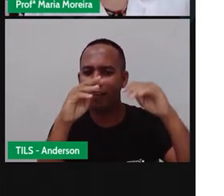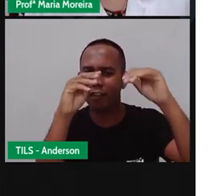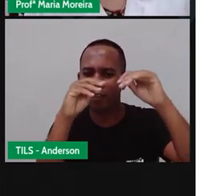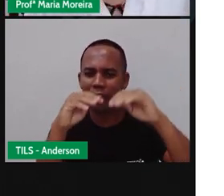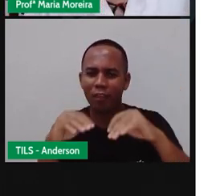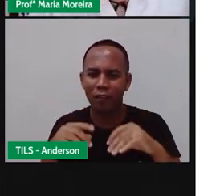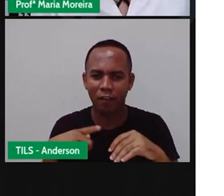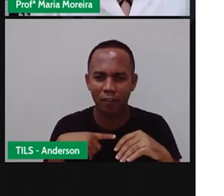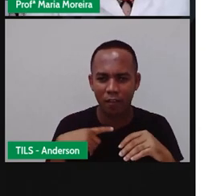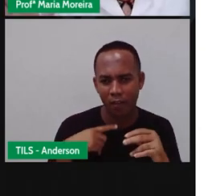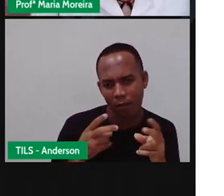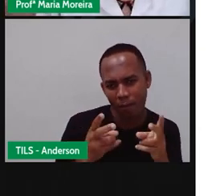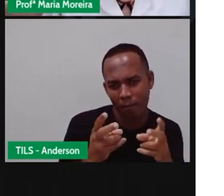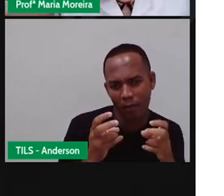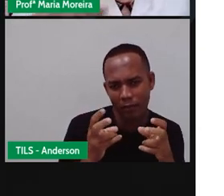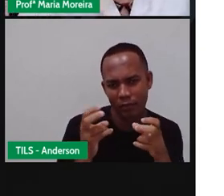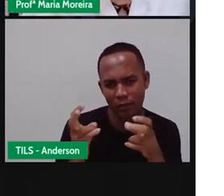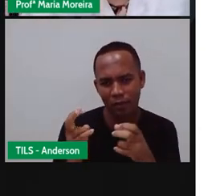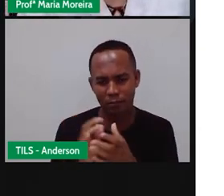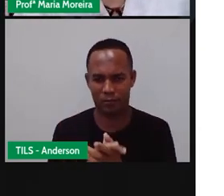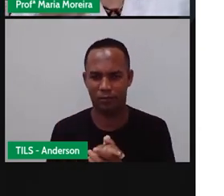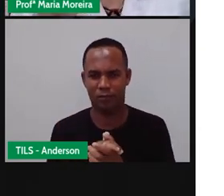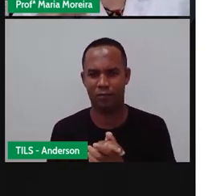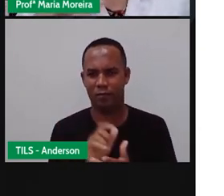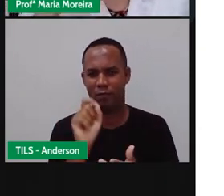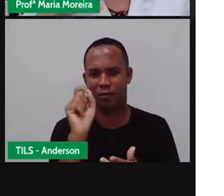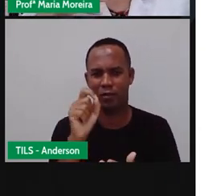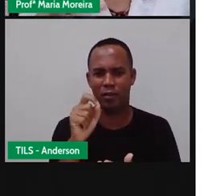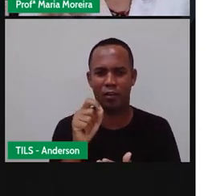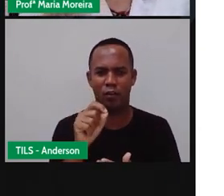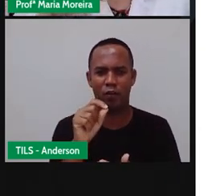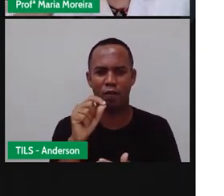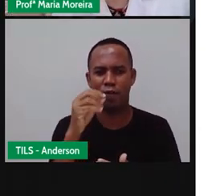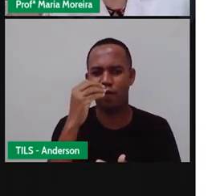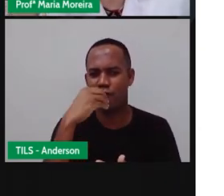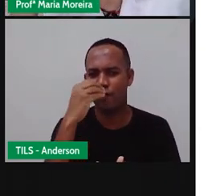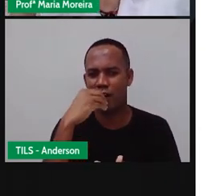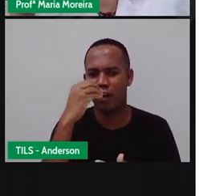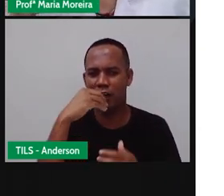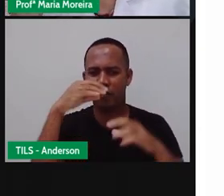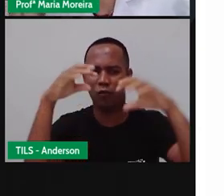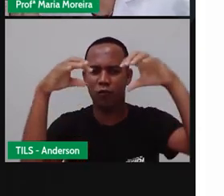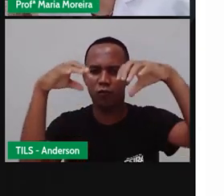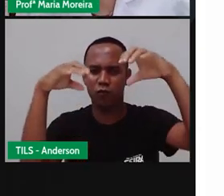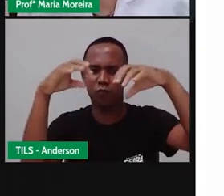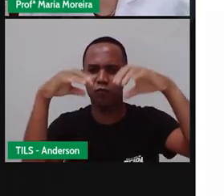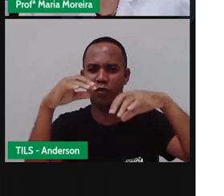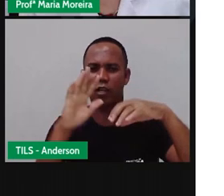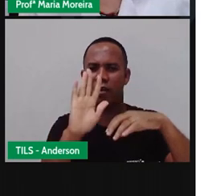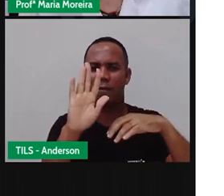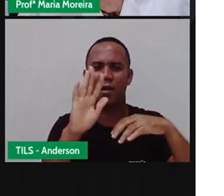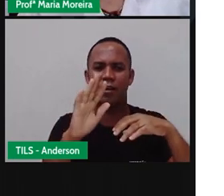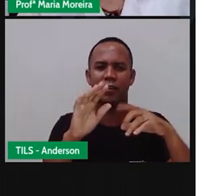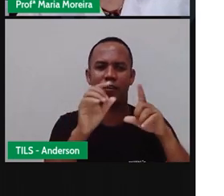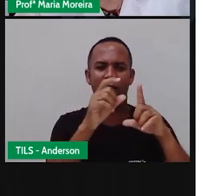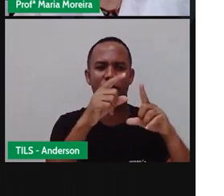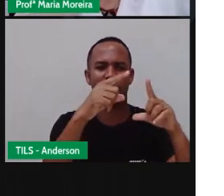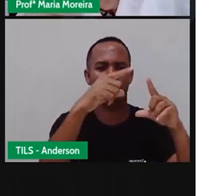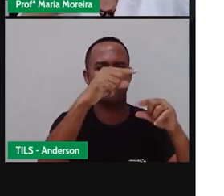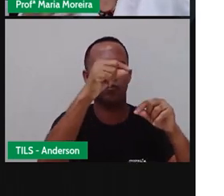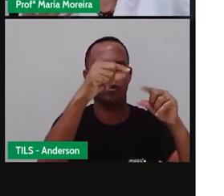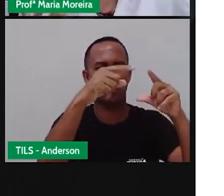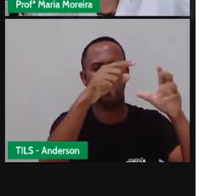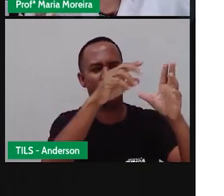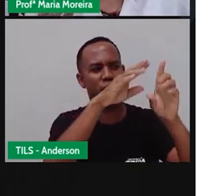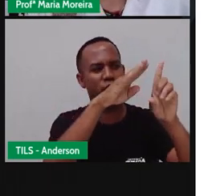É, e aí percebam que mesmo com essa, com essa chuva bem fininha, a árvore ali atrás, ela já tá quase sem folha. Então seria bem que é uma